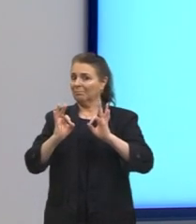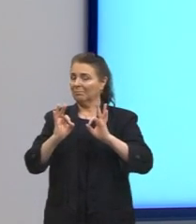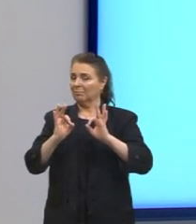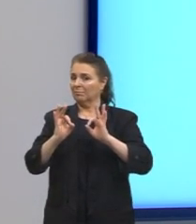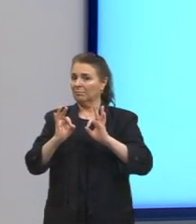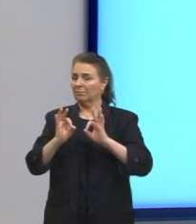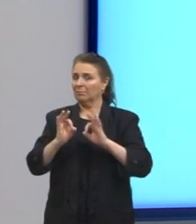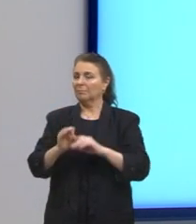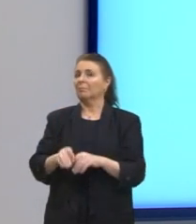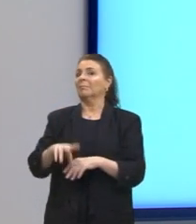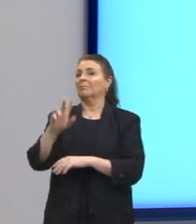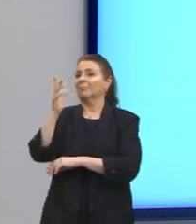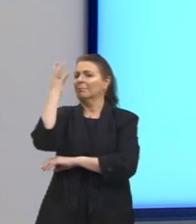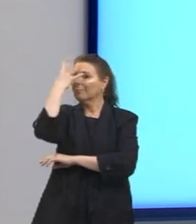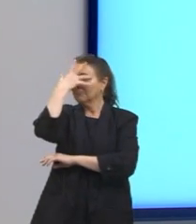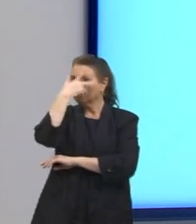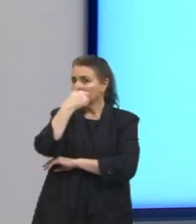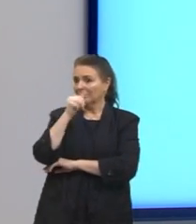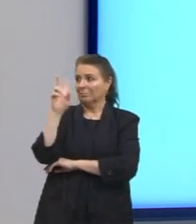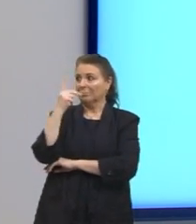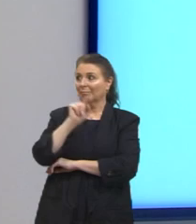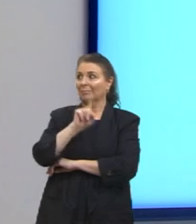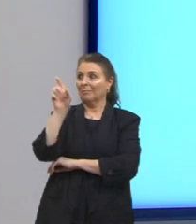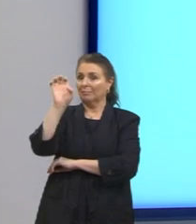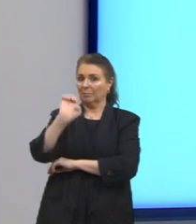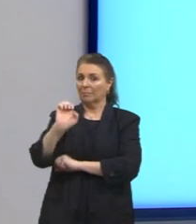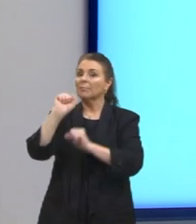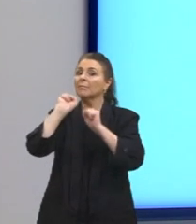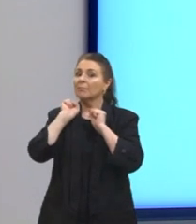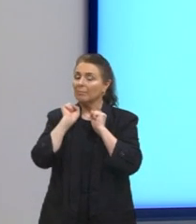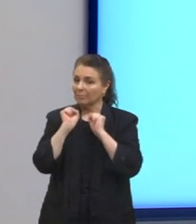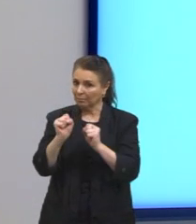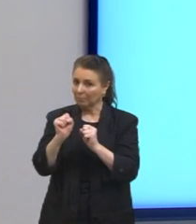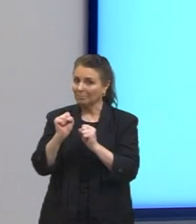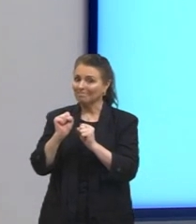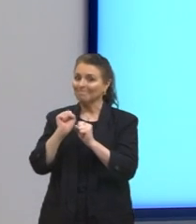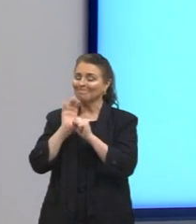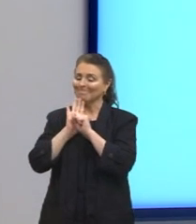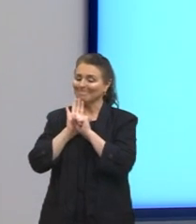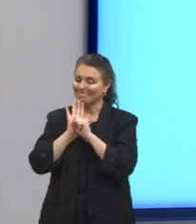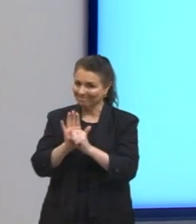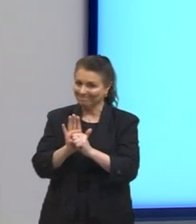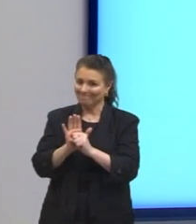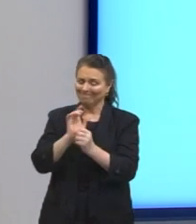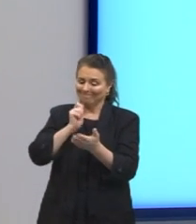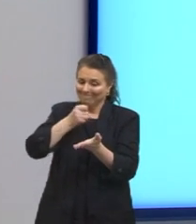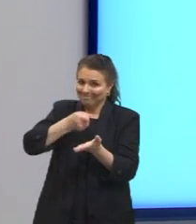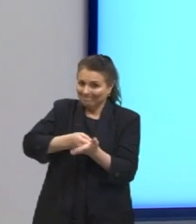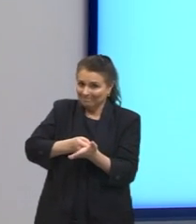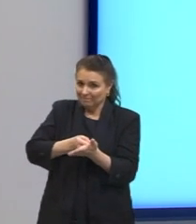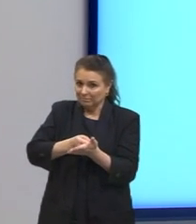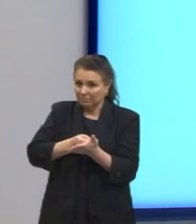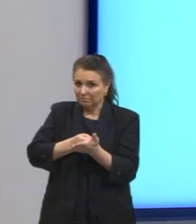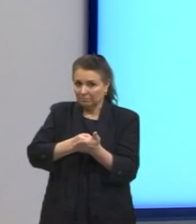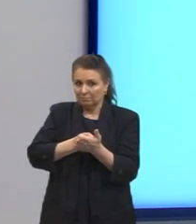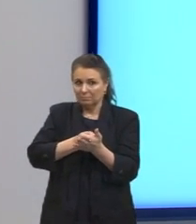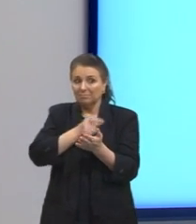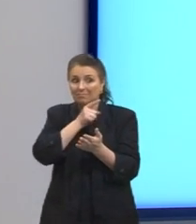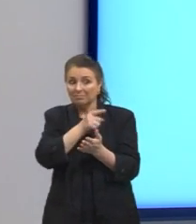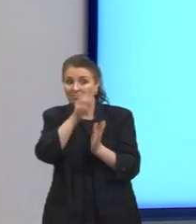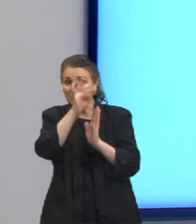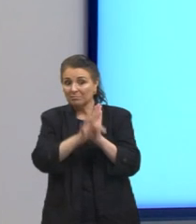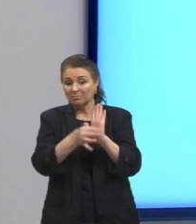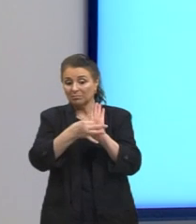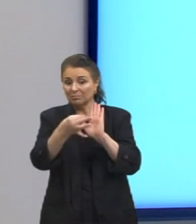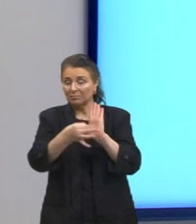pode ser realmente opressiva. Olha, isso é uma opinião. É opinião de quem? Da Celine. Olha o que mais tem